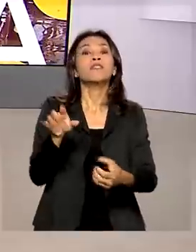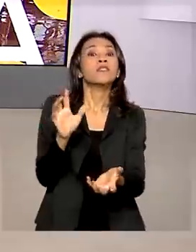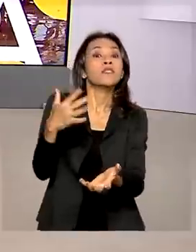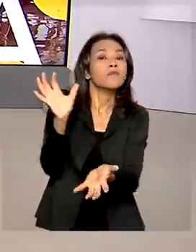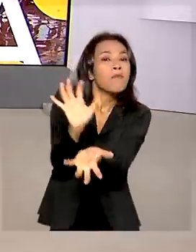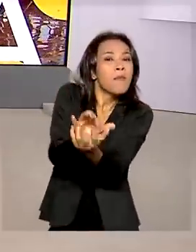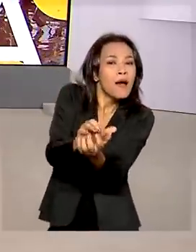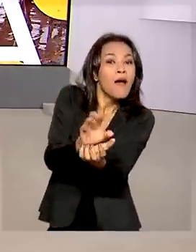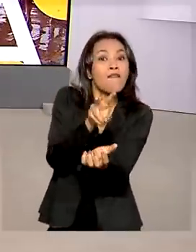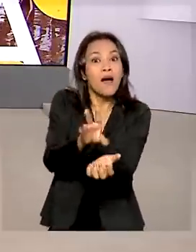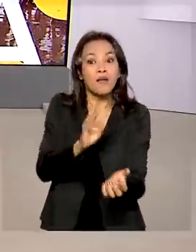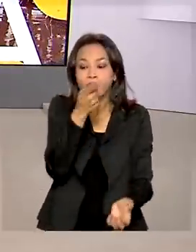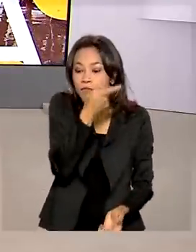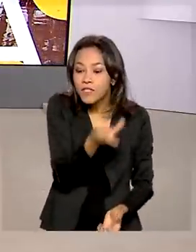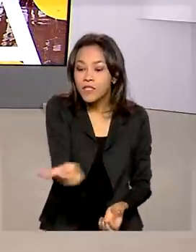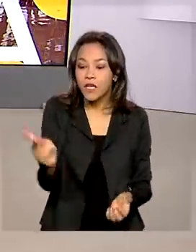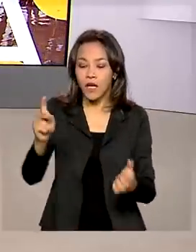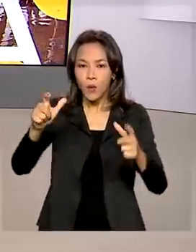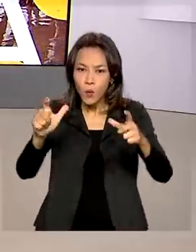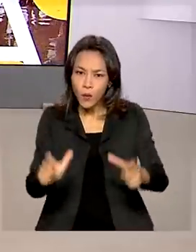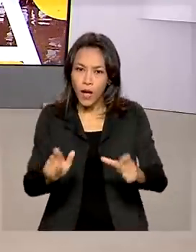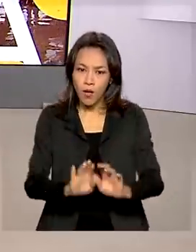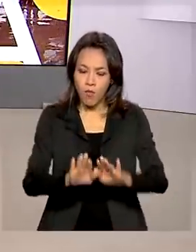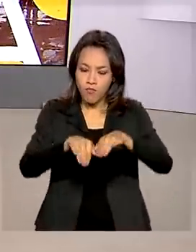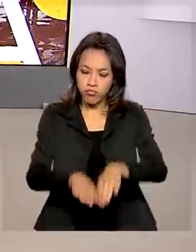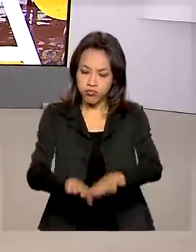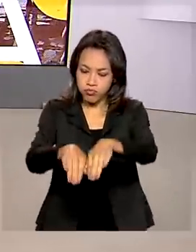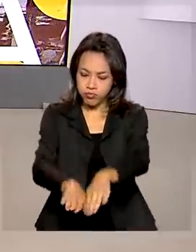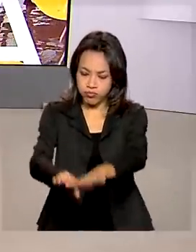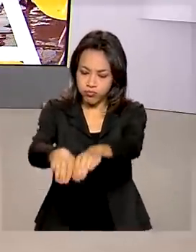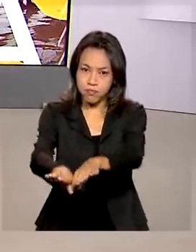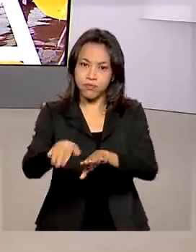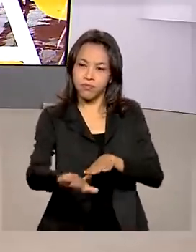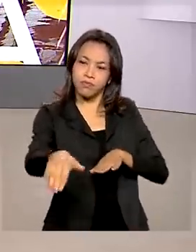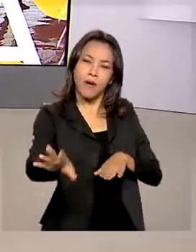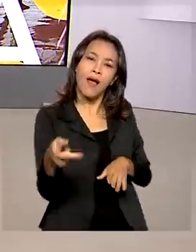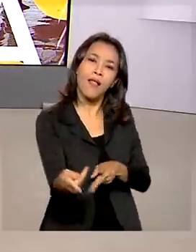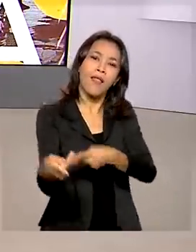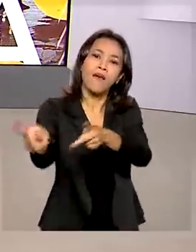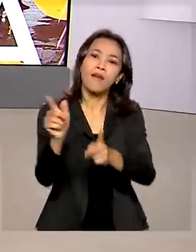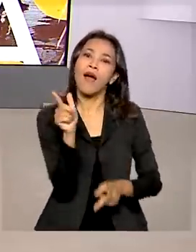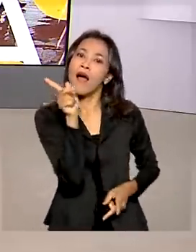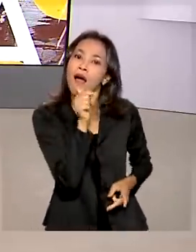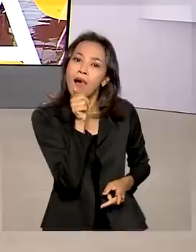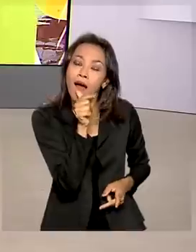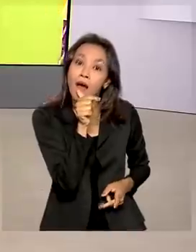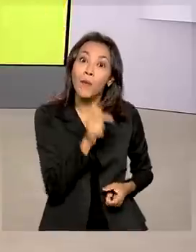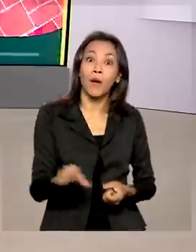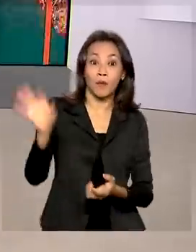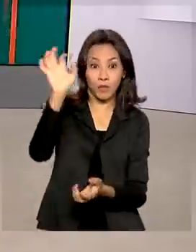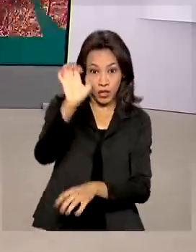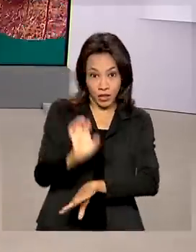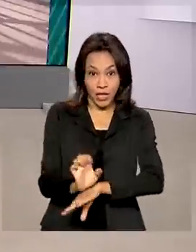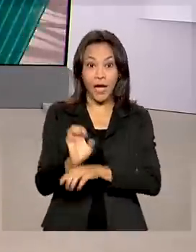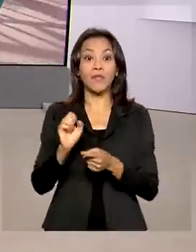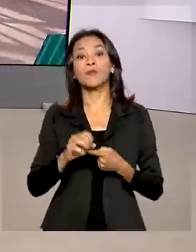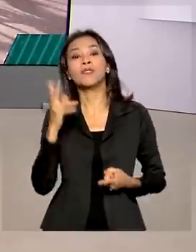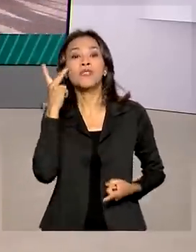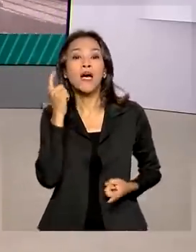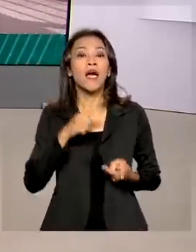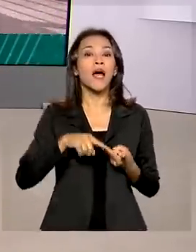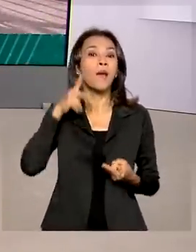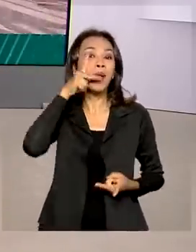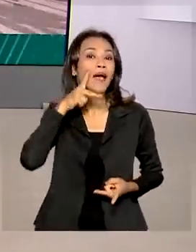vistoria à estação de bombeamento 3, estrutura capaz de levar água até os estados do Ceará, Paraíba